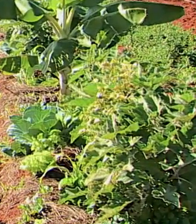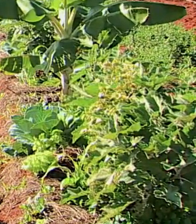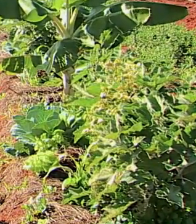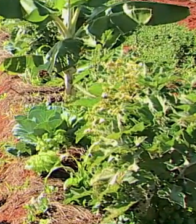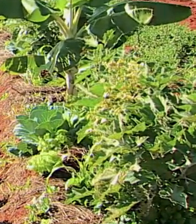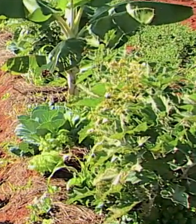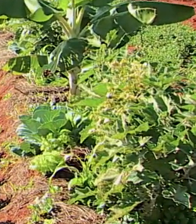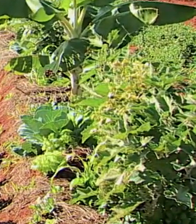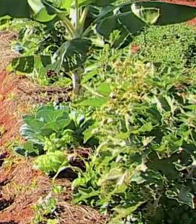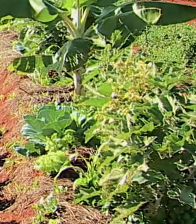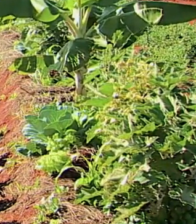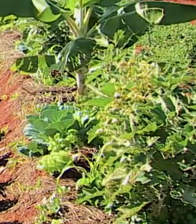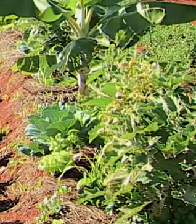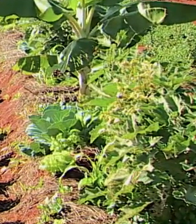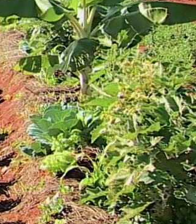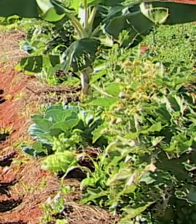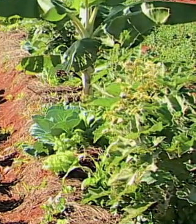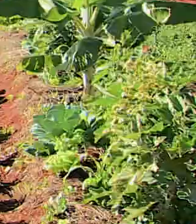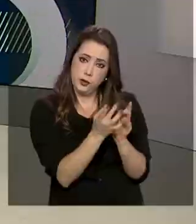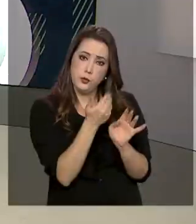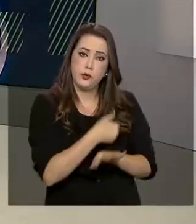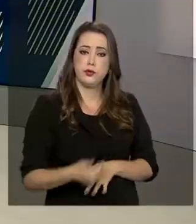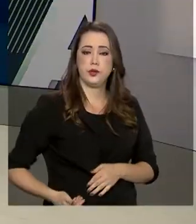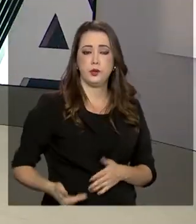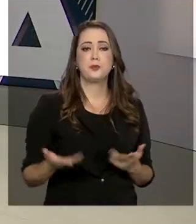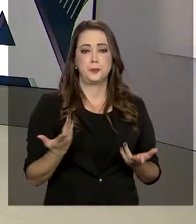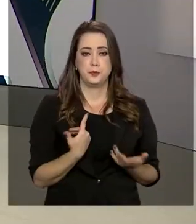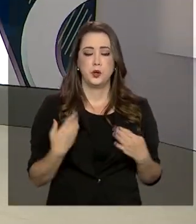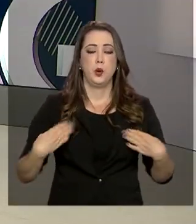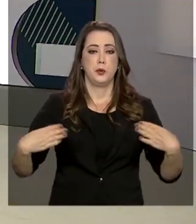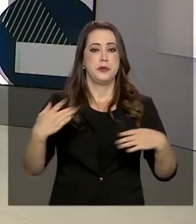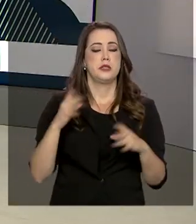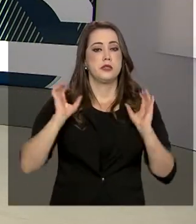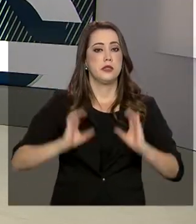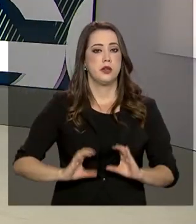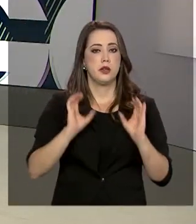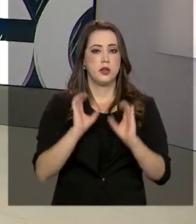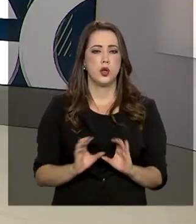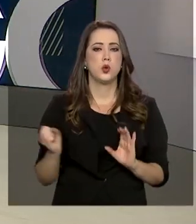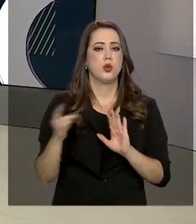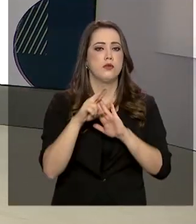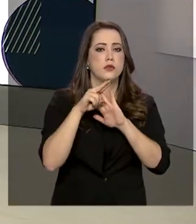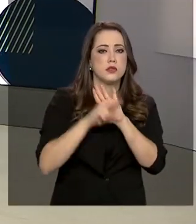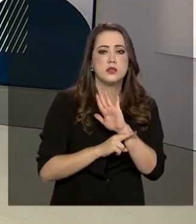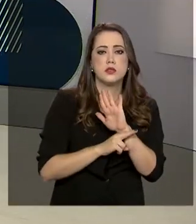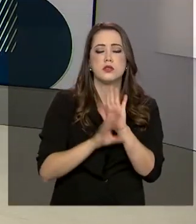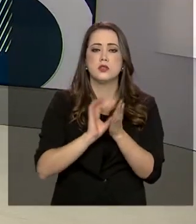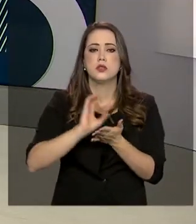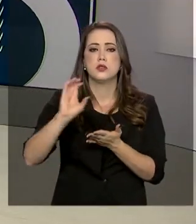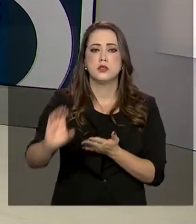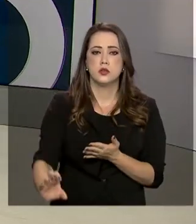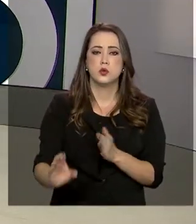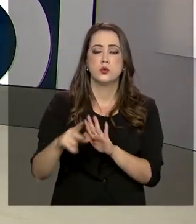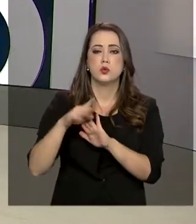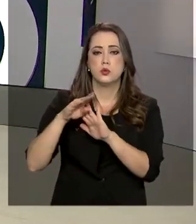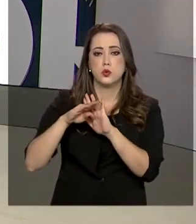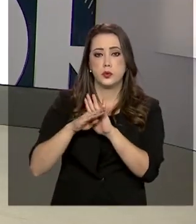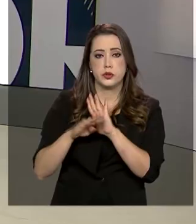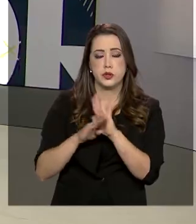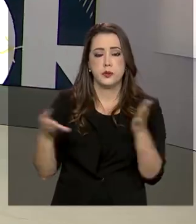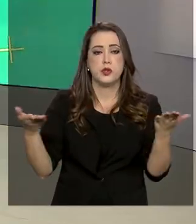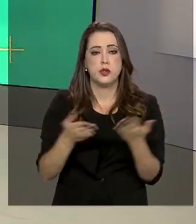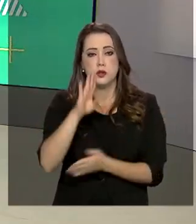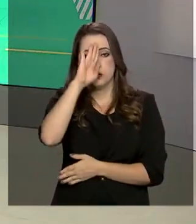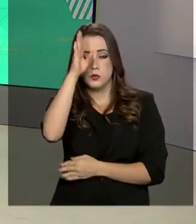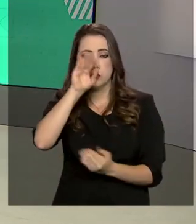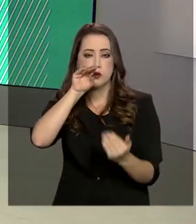agricultores familiares sejam beneficiados. O Ministério da Cidadania adotou novas regras para o repasse dos recursos do programa